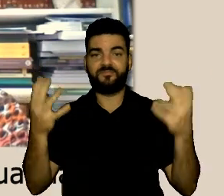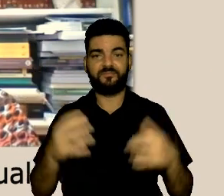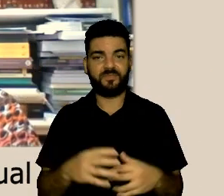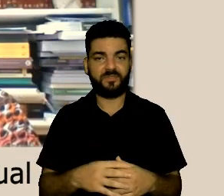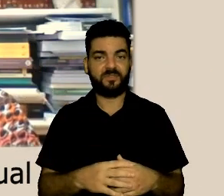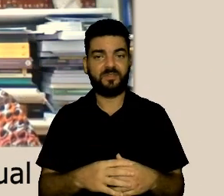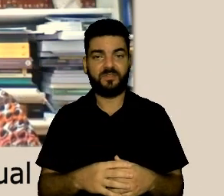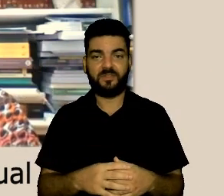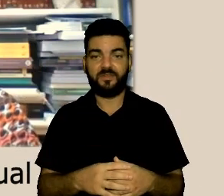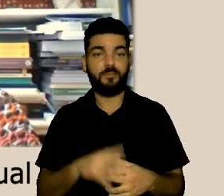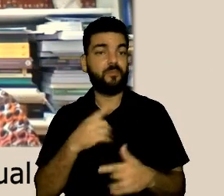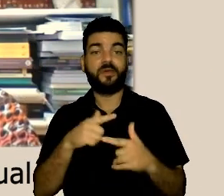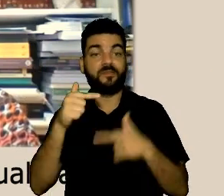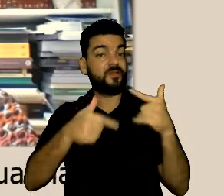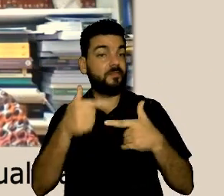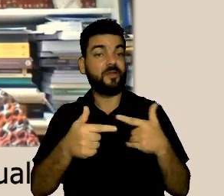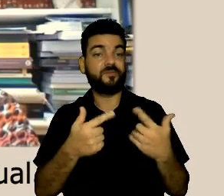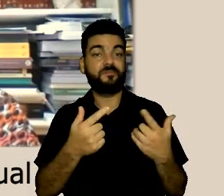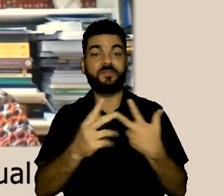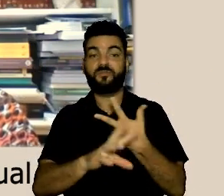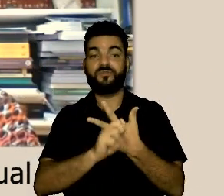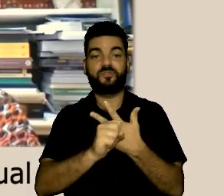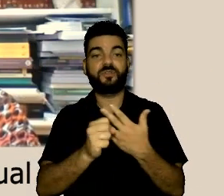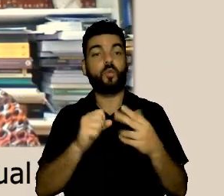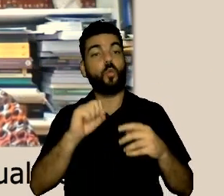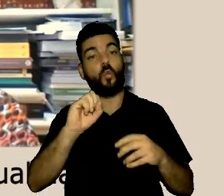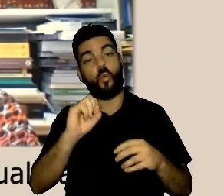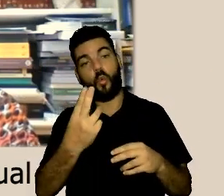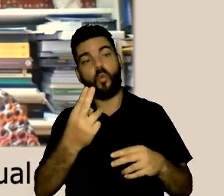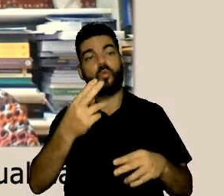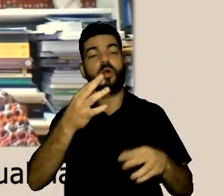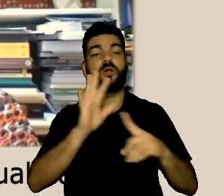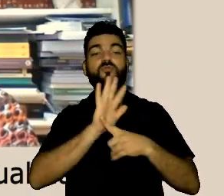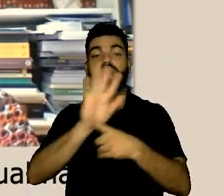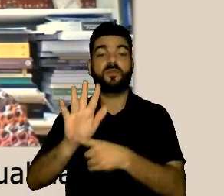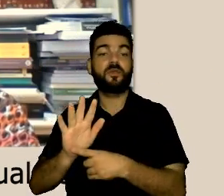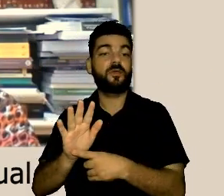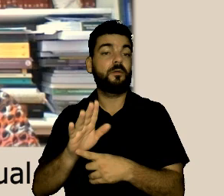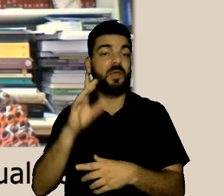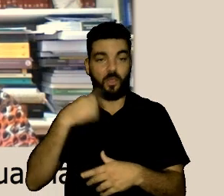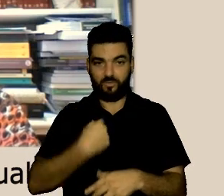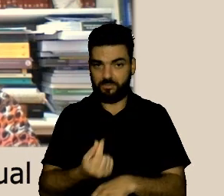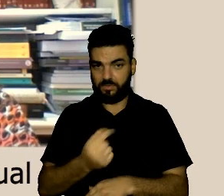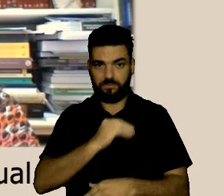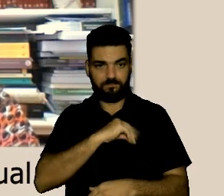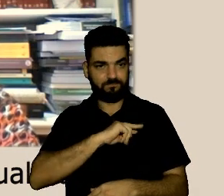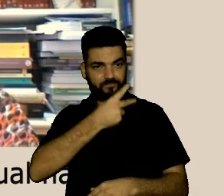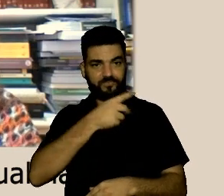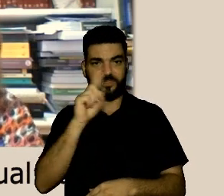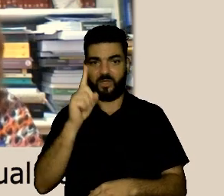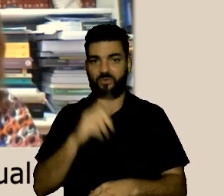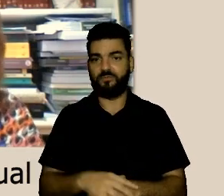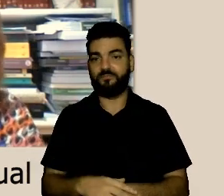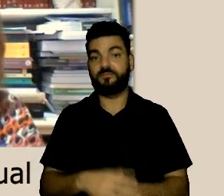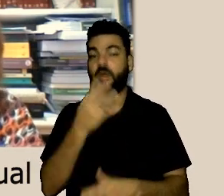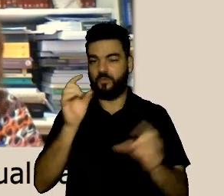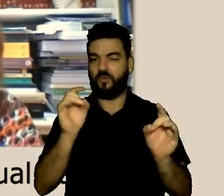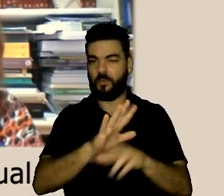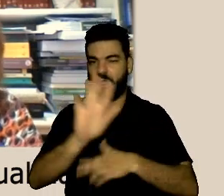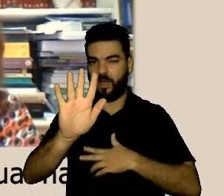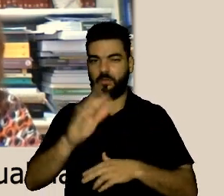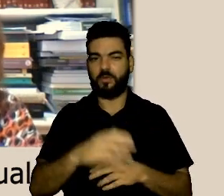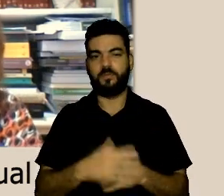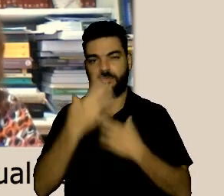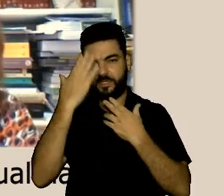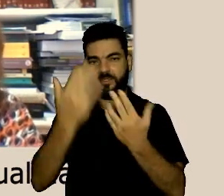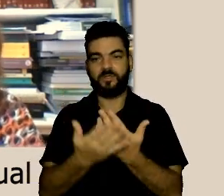fazemos no sentido melhor desse termo não no sentido de pobreza mas no sentido assim você faz isso de coração para o bem